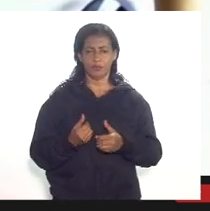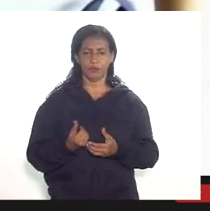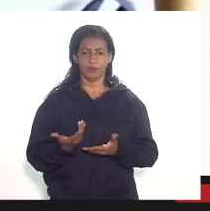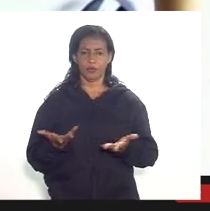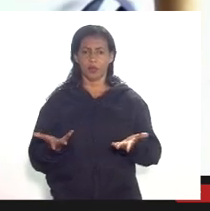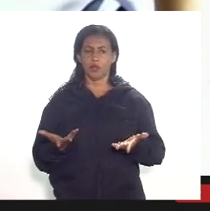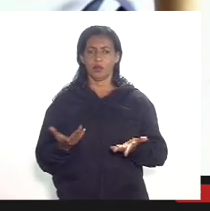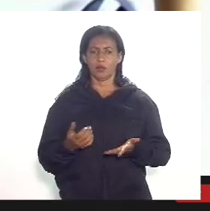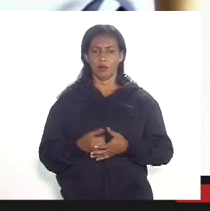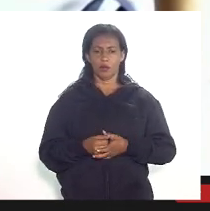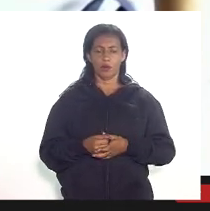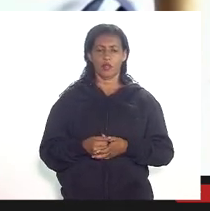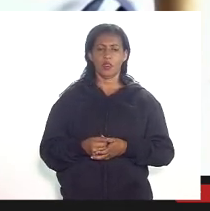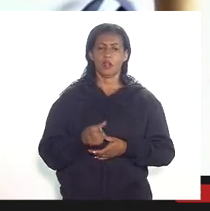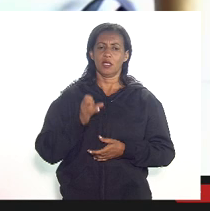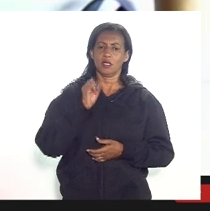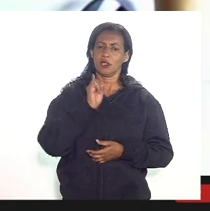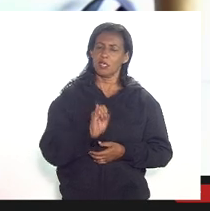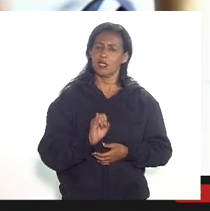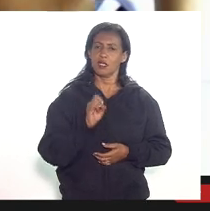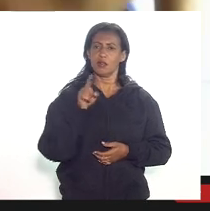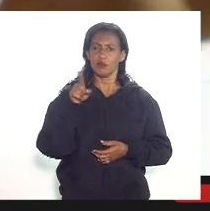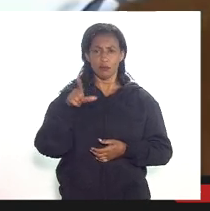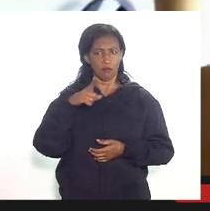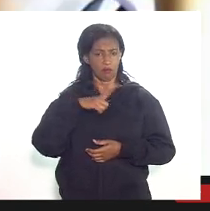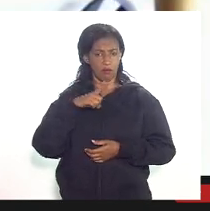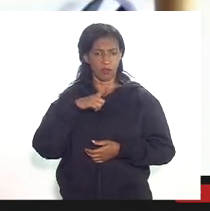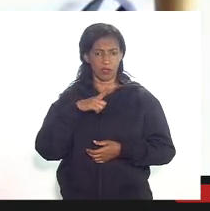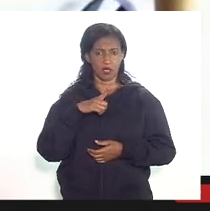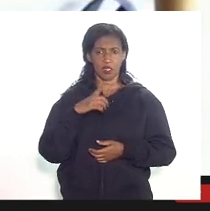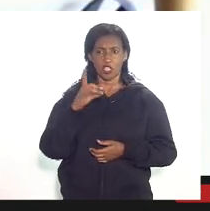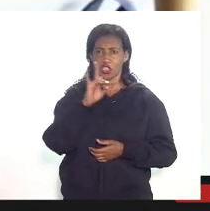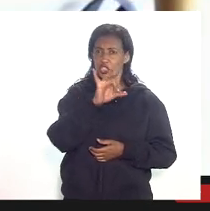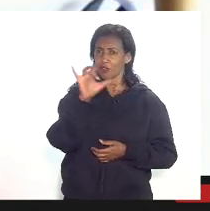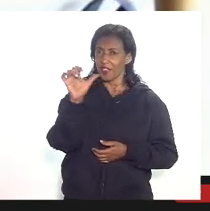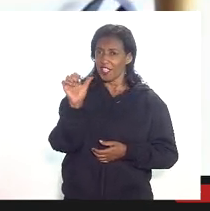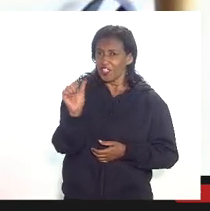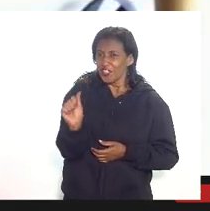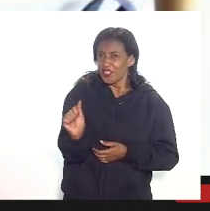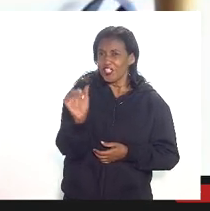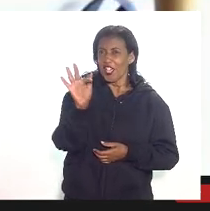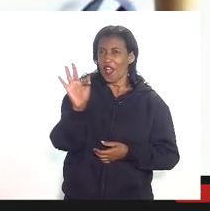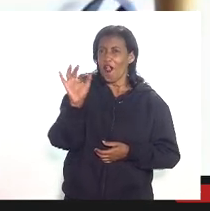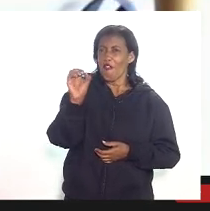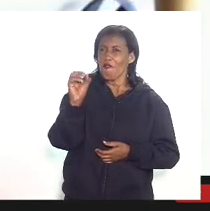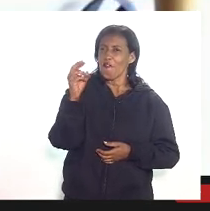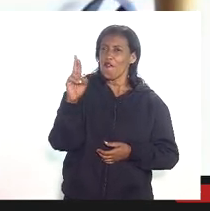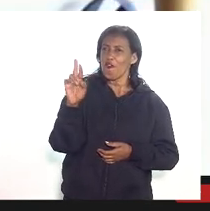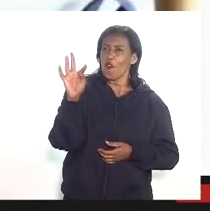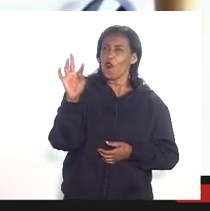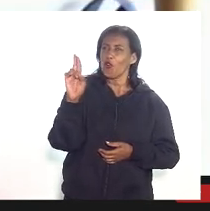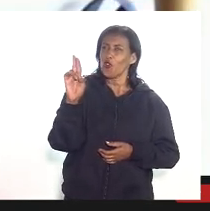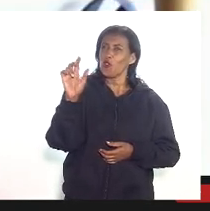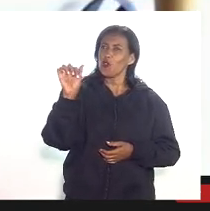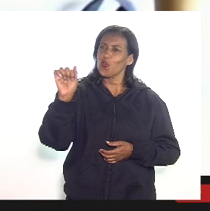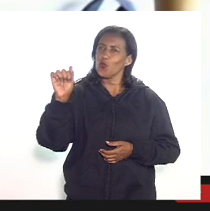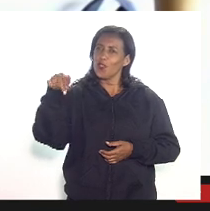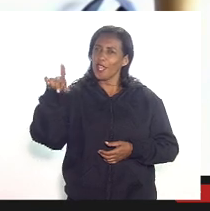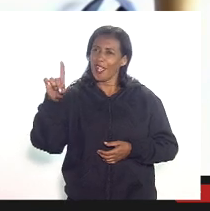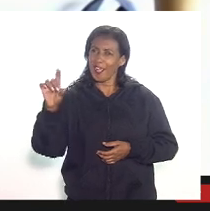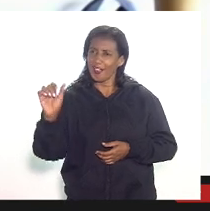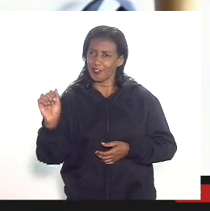aderir o mesmo se você também tiver em dia fortunado com as suas obrigações em relação